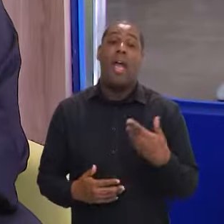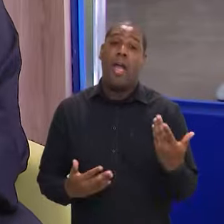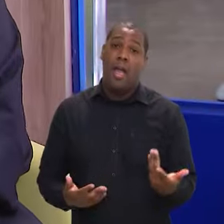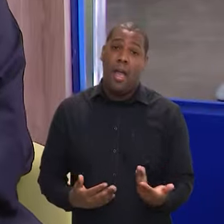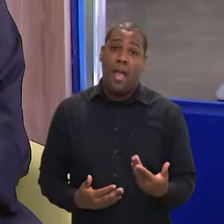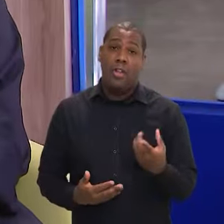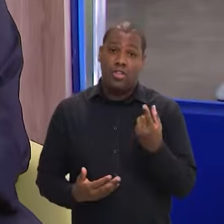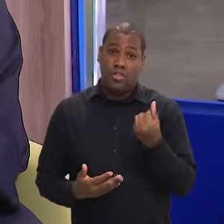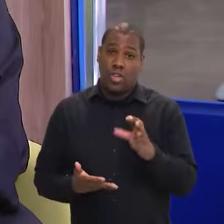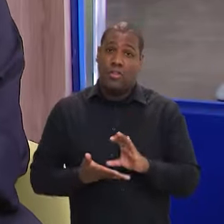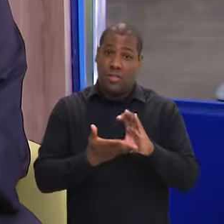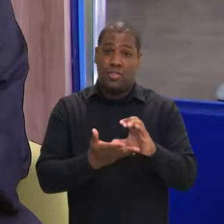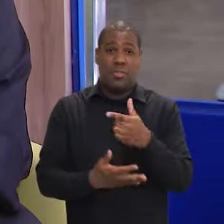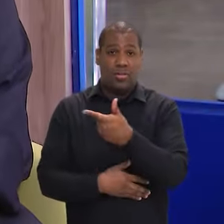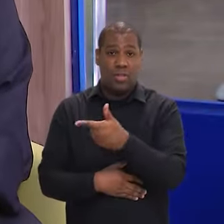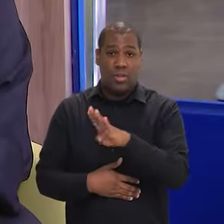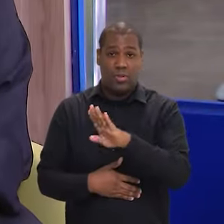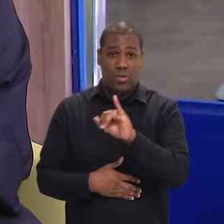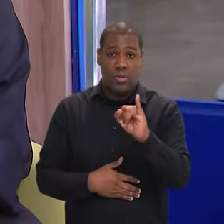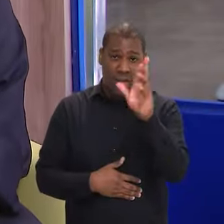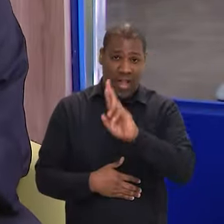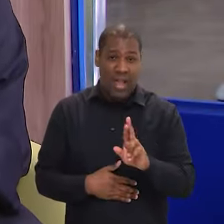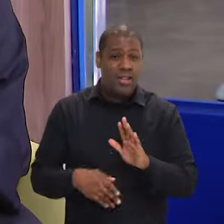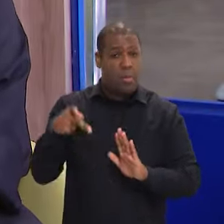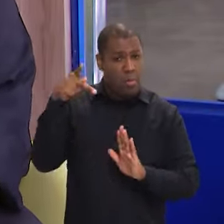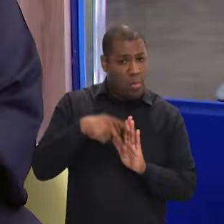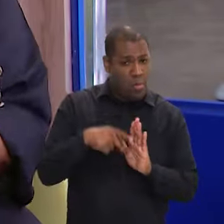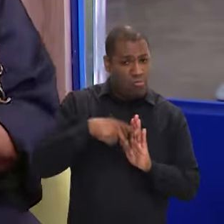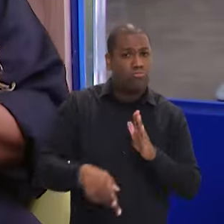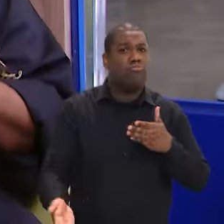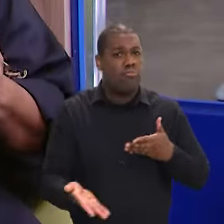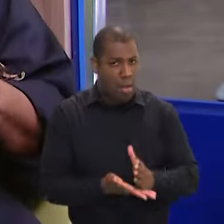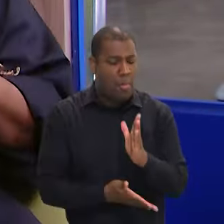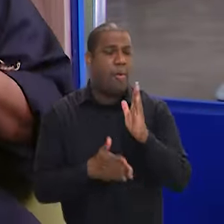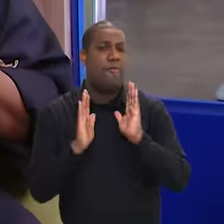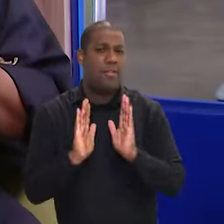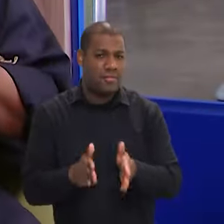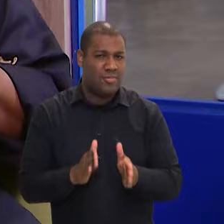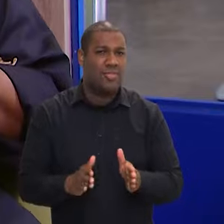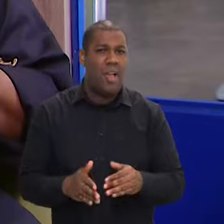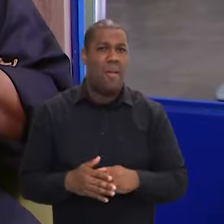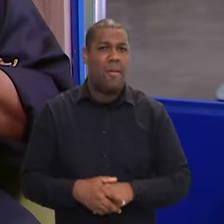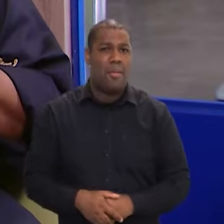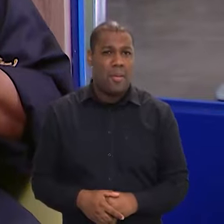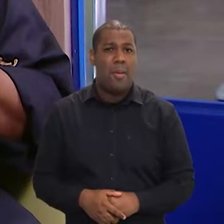projetos que já estavam aprovados, já tinham sido